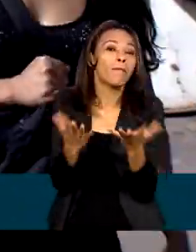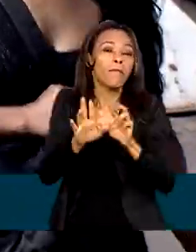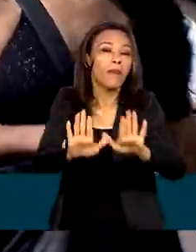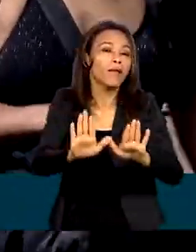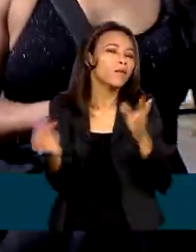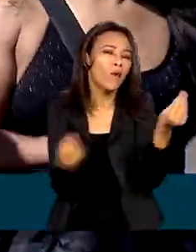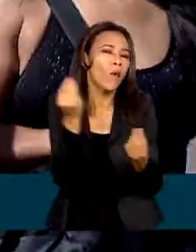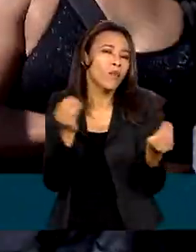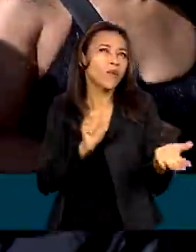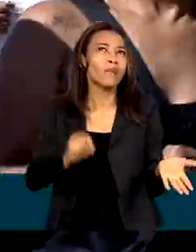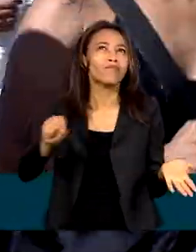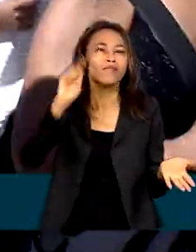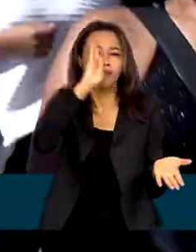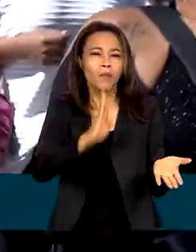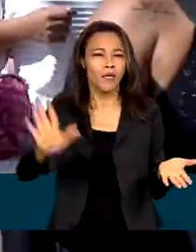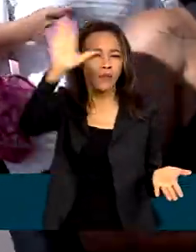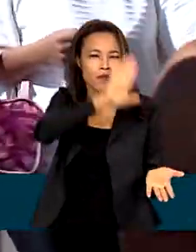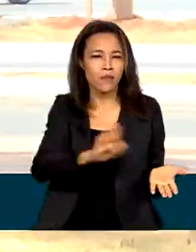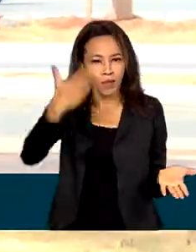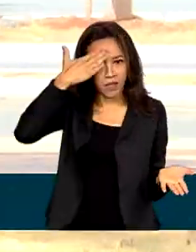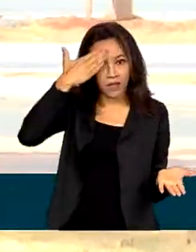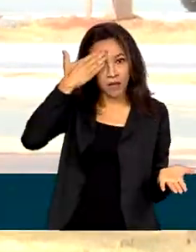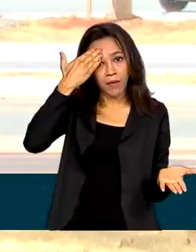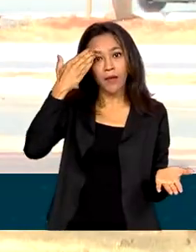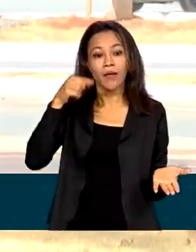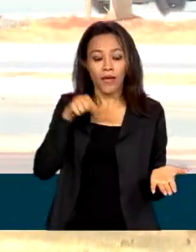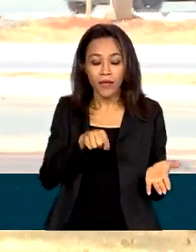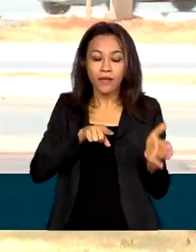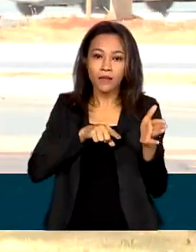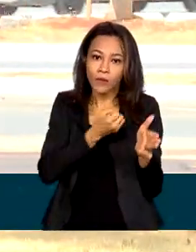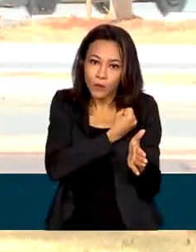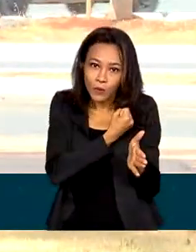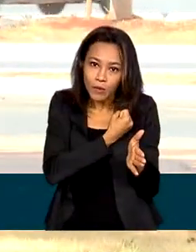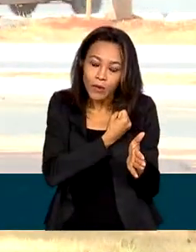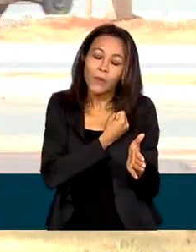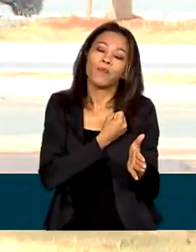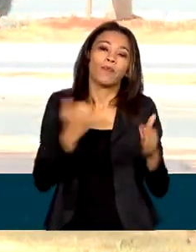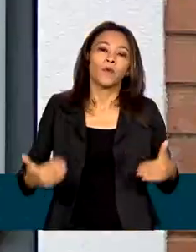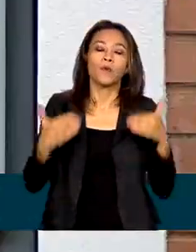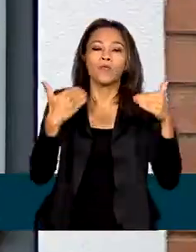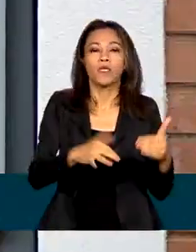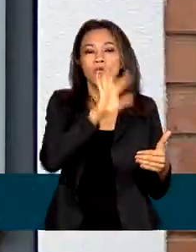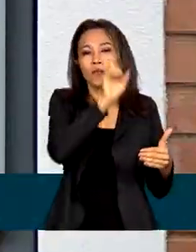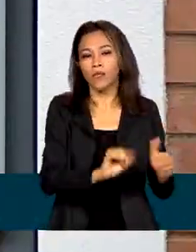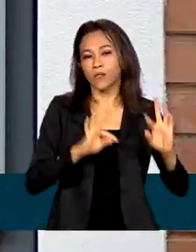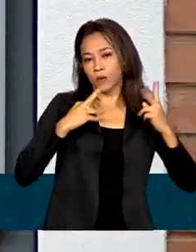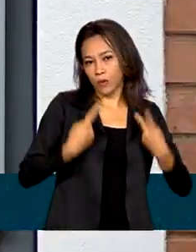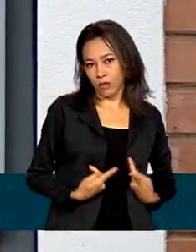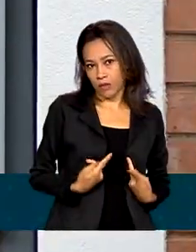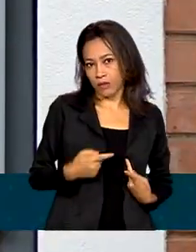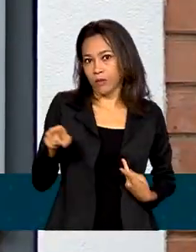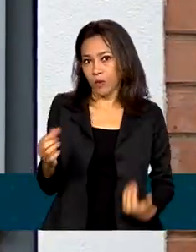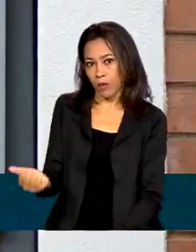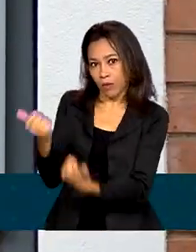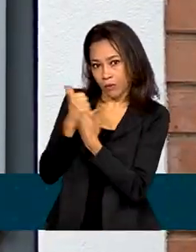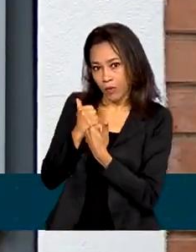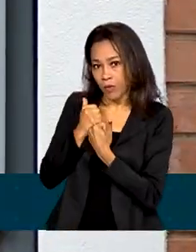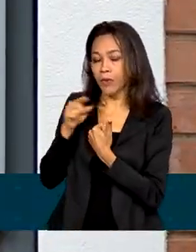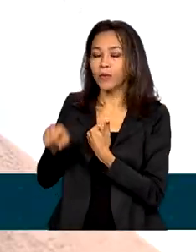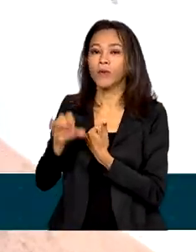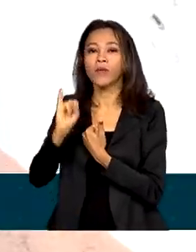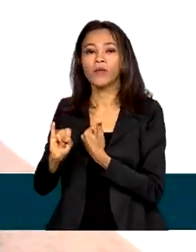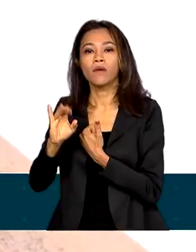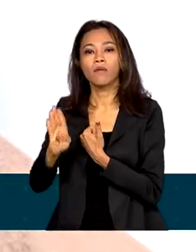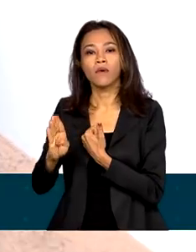país? Para diagnosticar esse número, o Ministério dos Direitos Humanos e Cidadania, com apoio do IBGE, vai fazer um